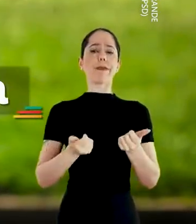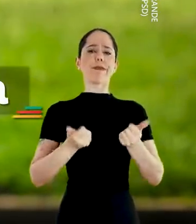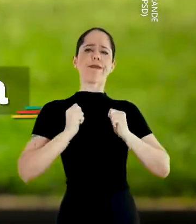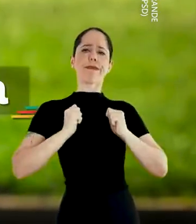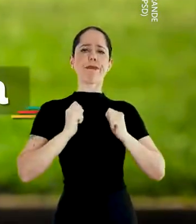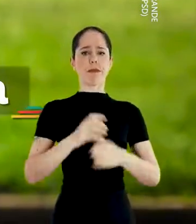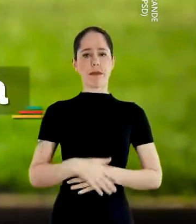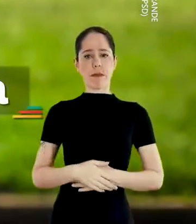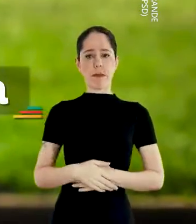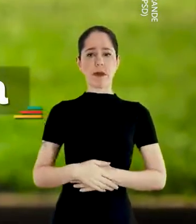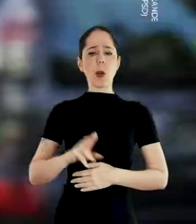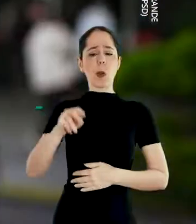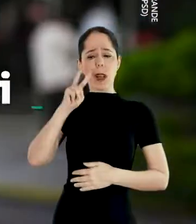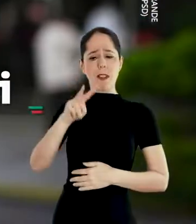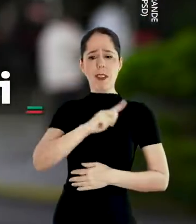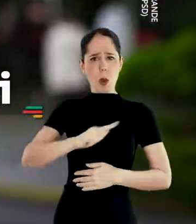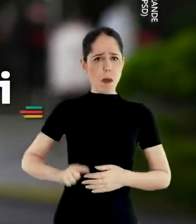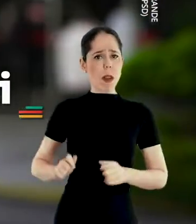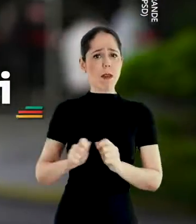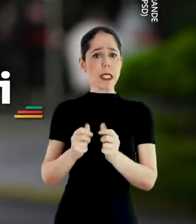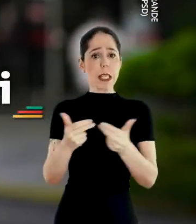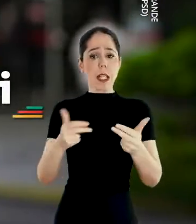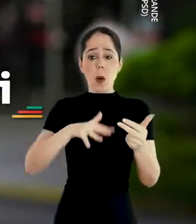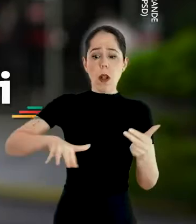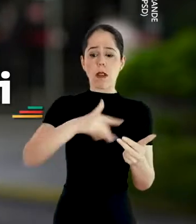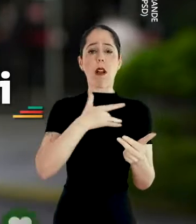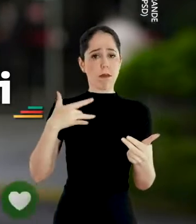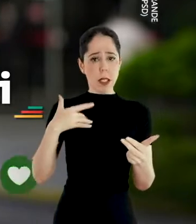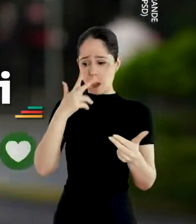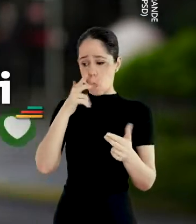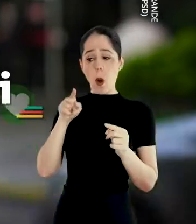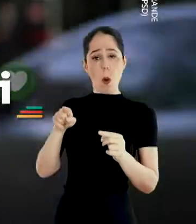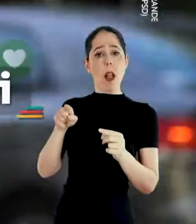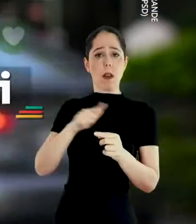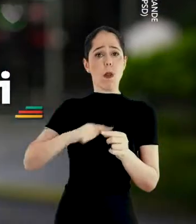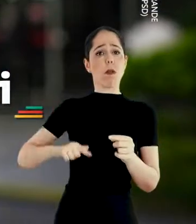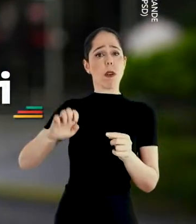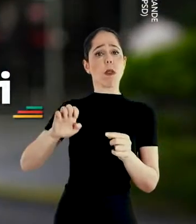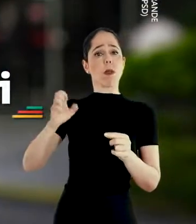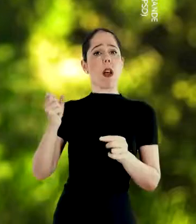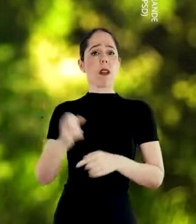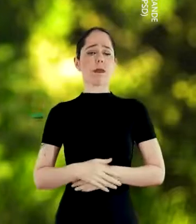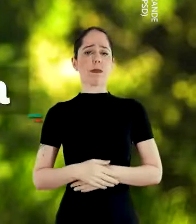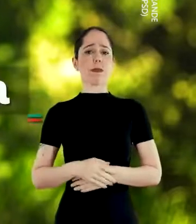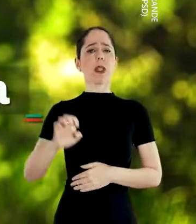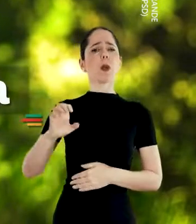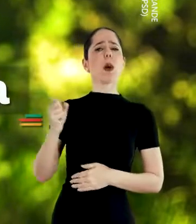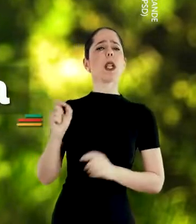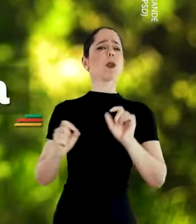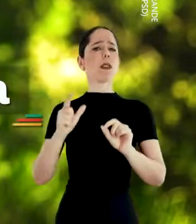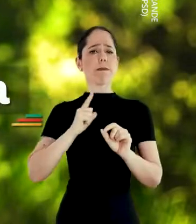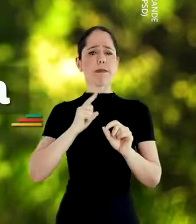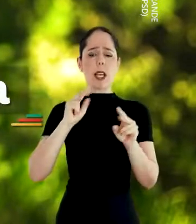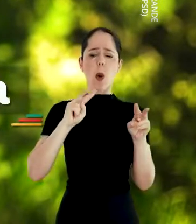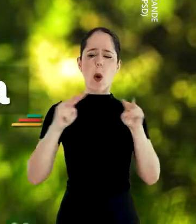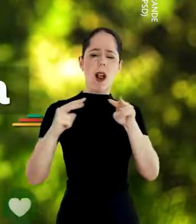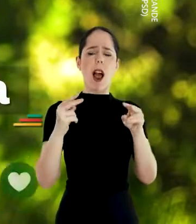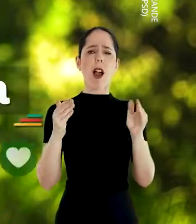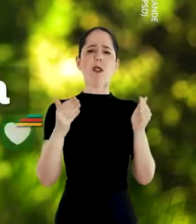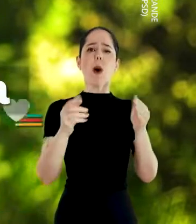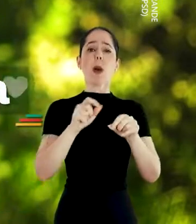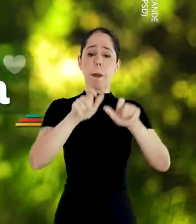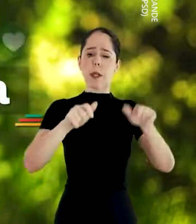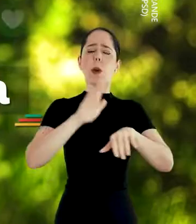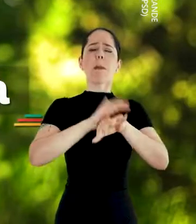a situação do comodismo. Nunca vi o governo fazer tanto para a saúde como o governo do Eduardo Leite. O Eduardo, ele tem um